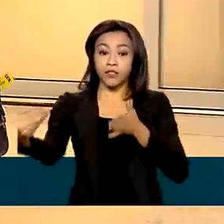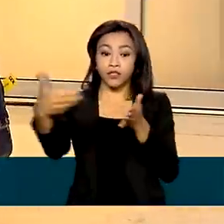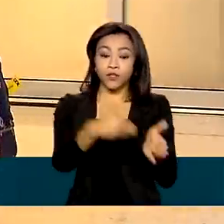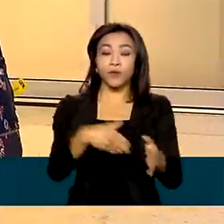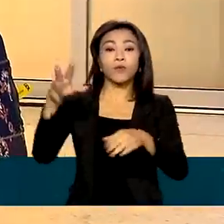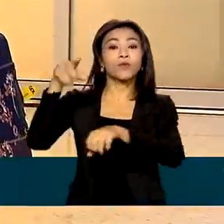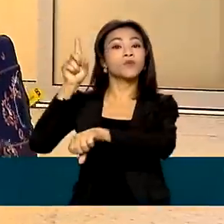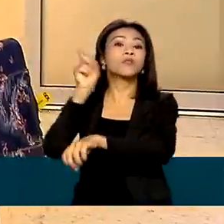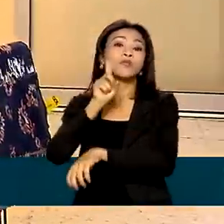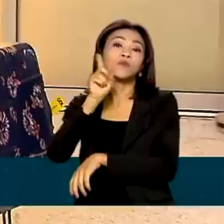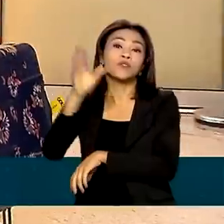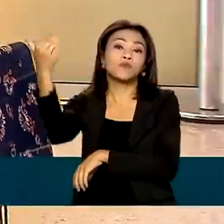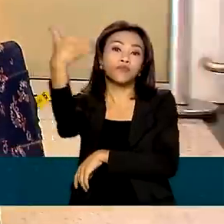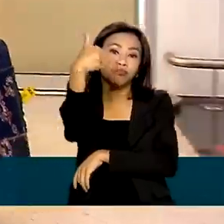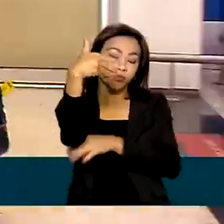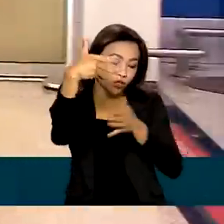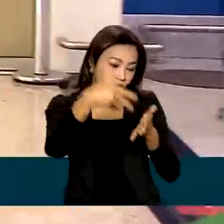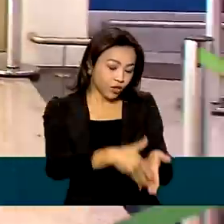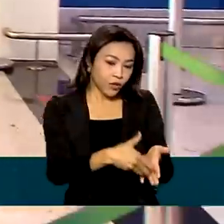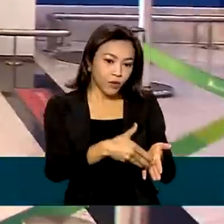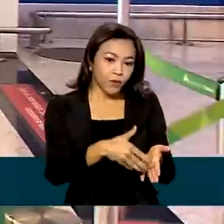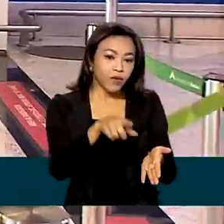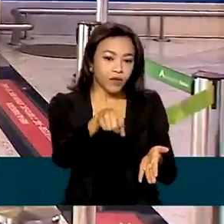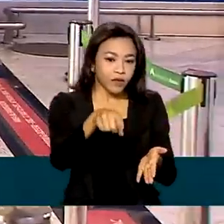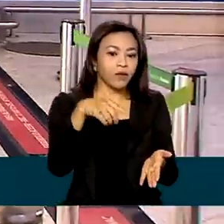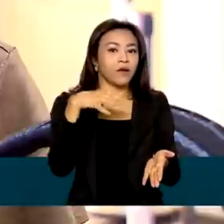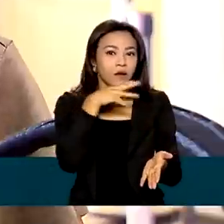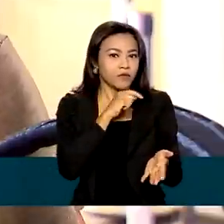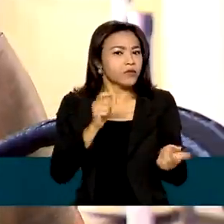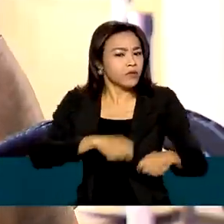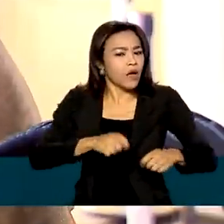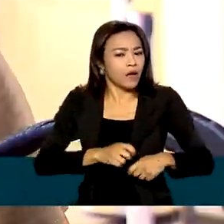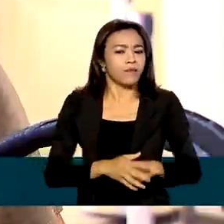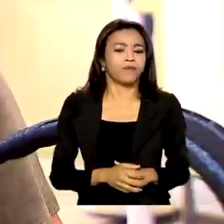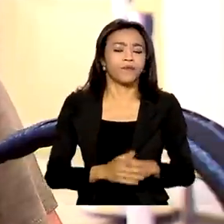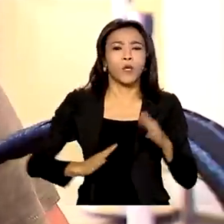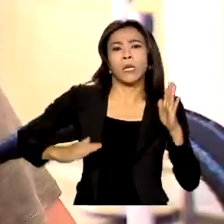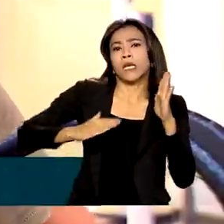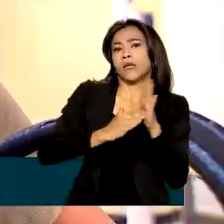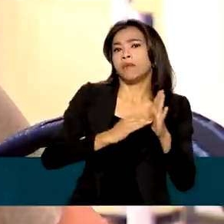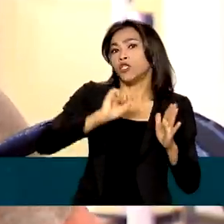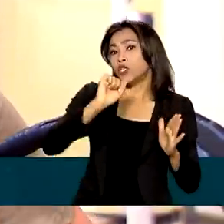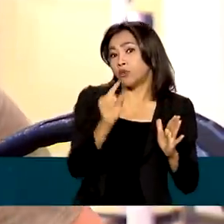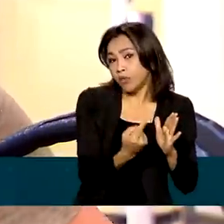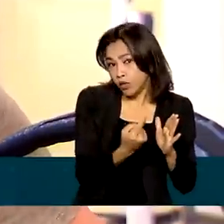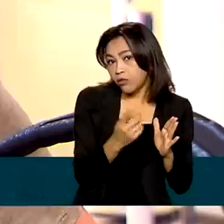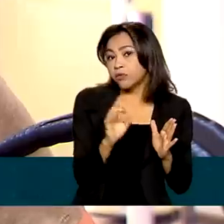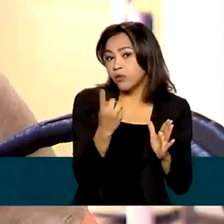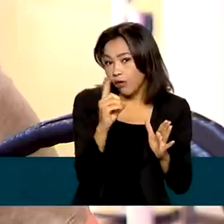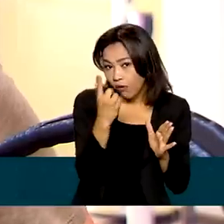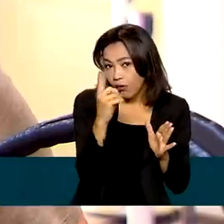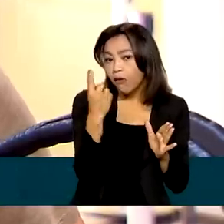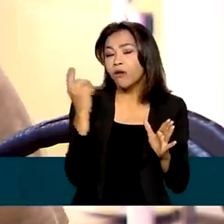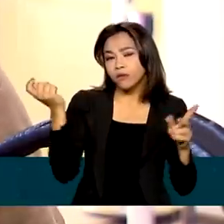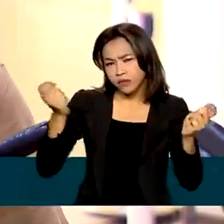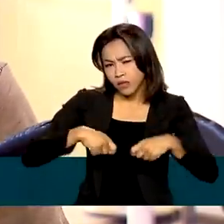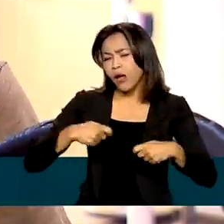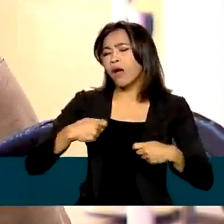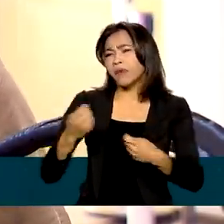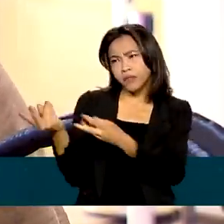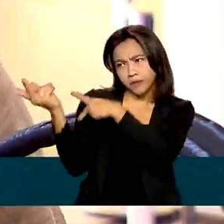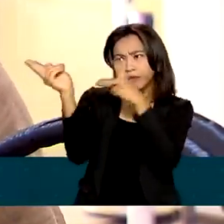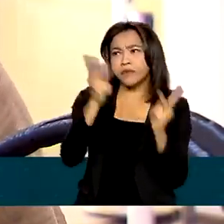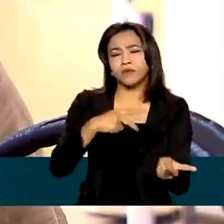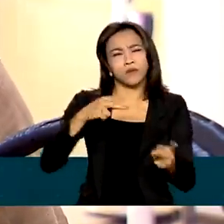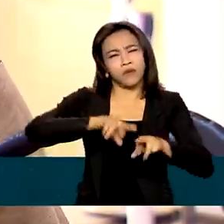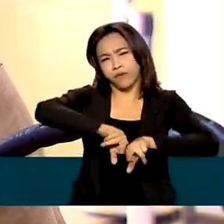nos Estados Unidos, e acha que a cota é suficiente. Hoje o limite de mil dólares permite a gente trazer várias coisas sem